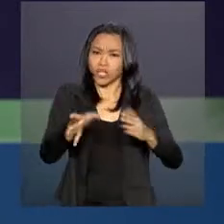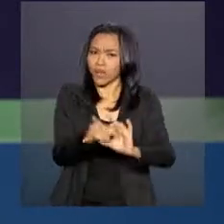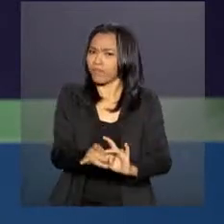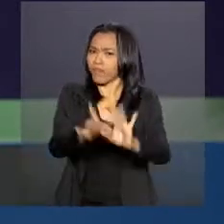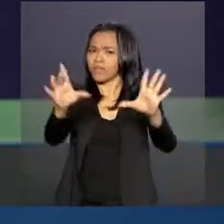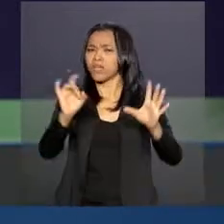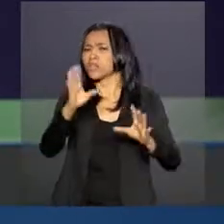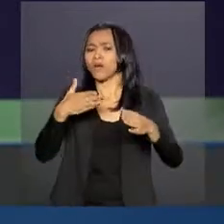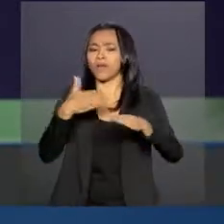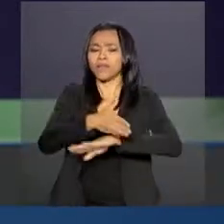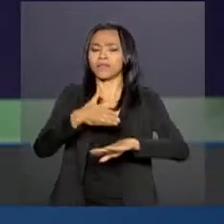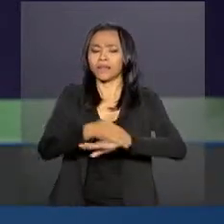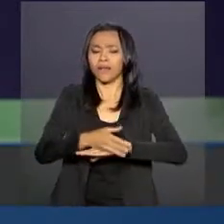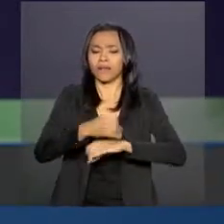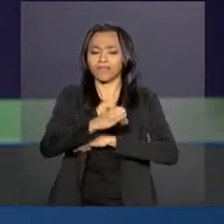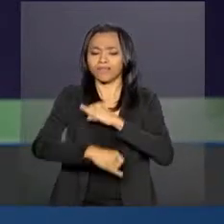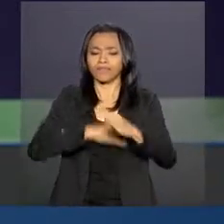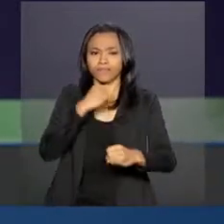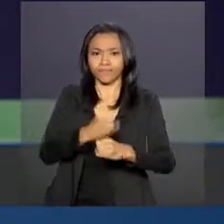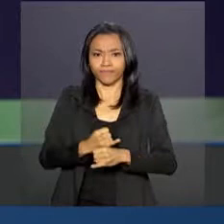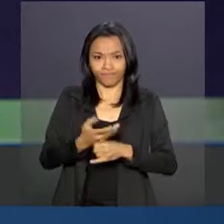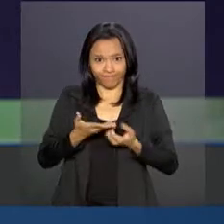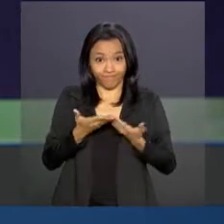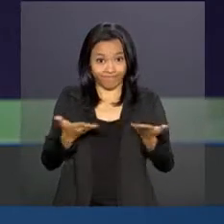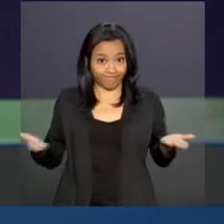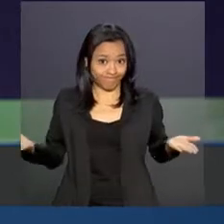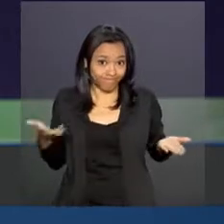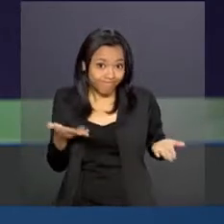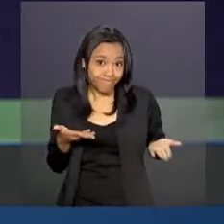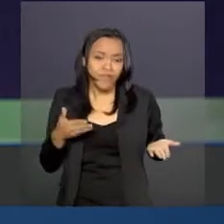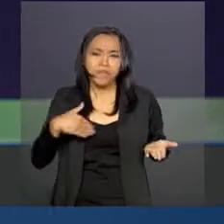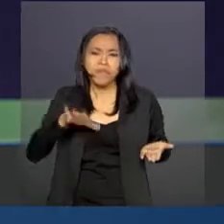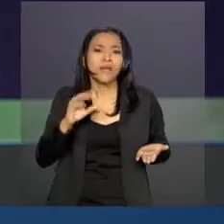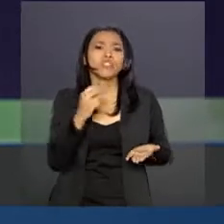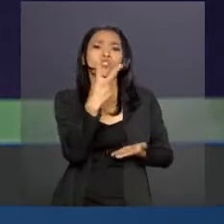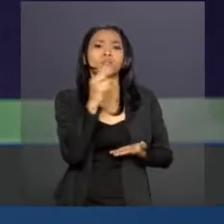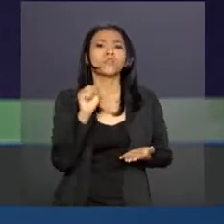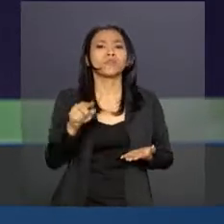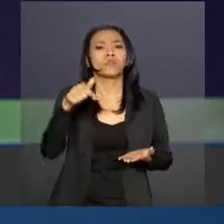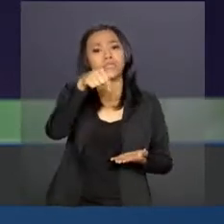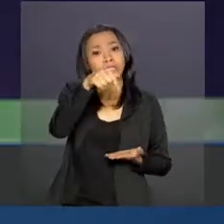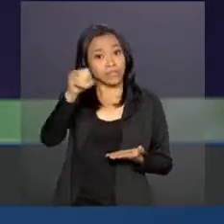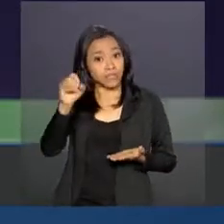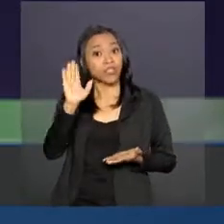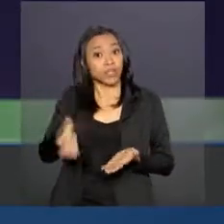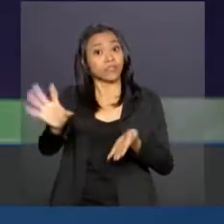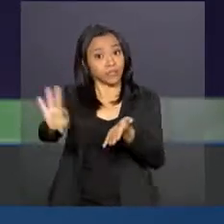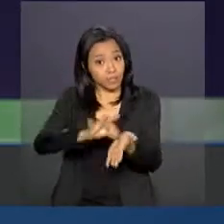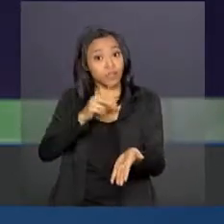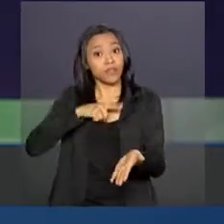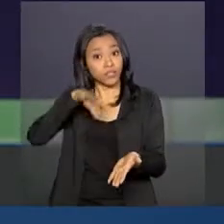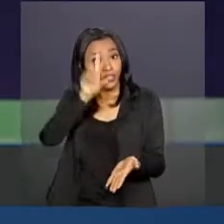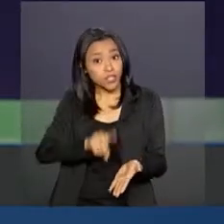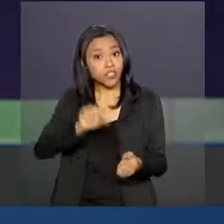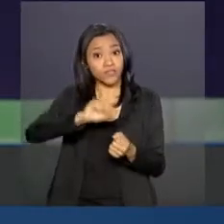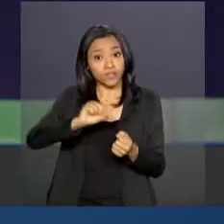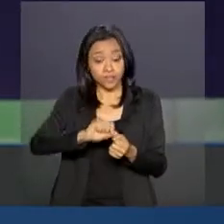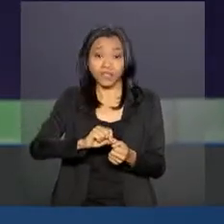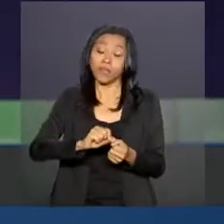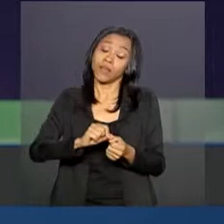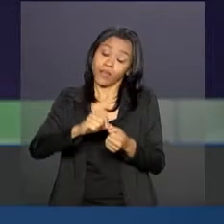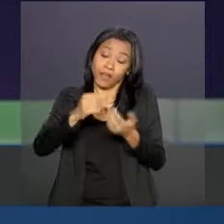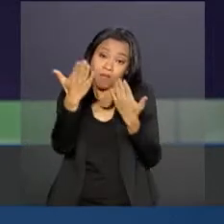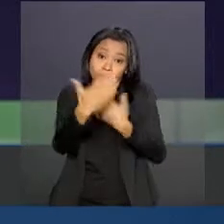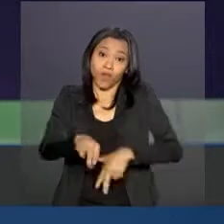Basta acessar a página do participante no site do Inep. São mais de 2.700 inscritos que terão direito a fazer o exame